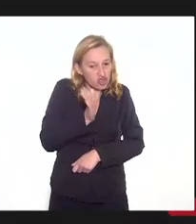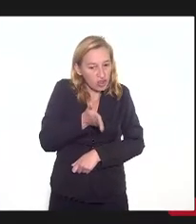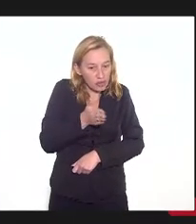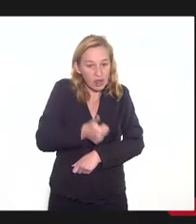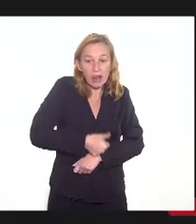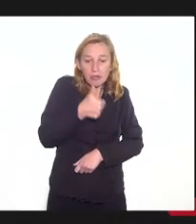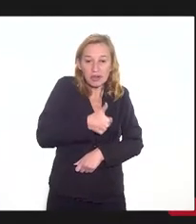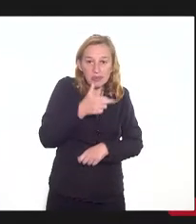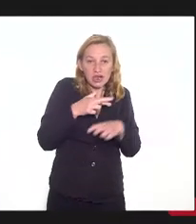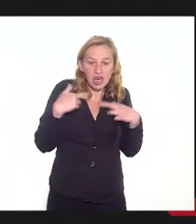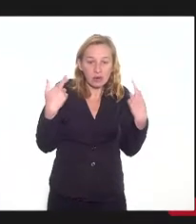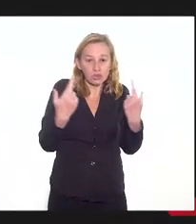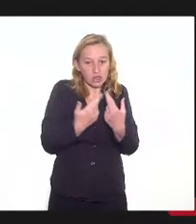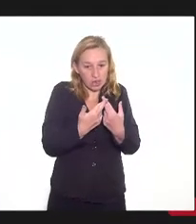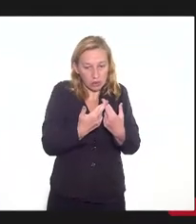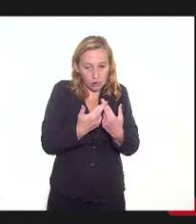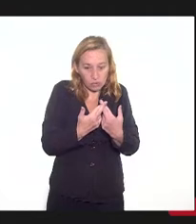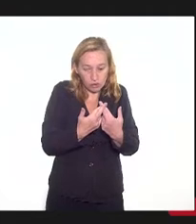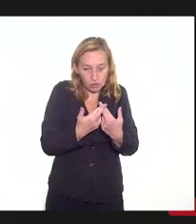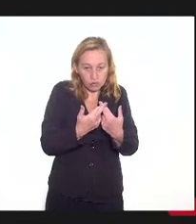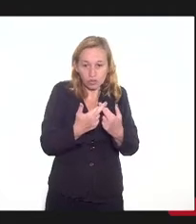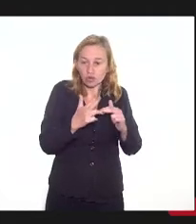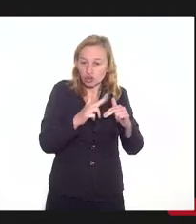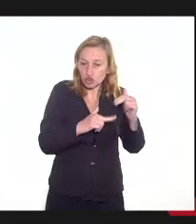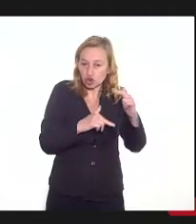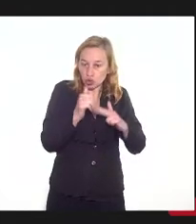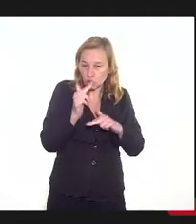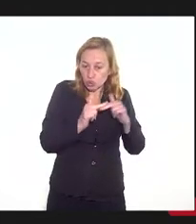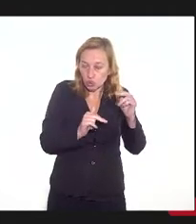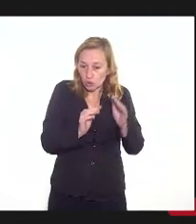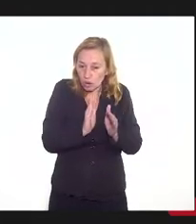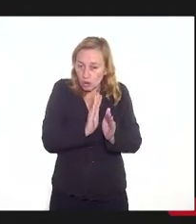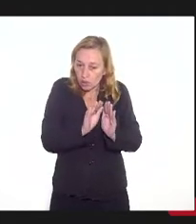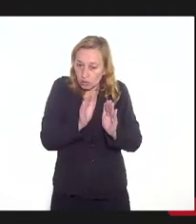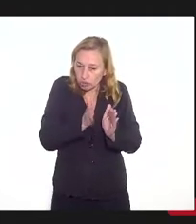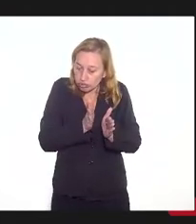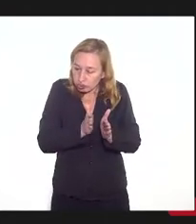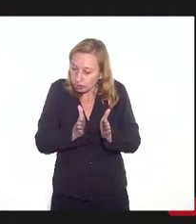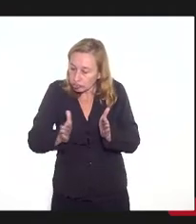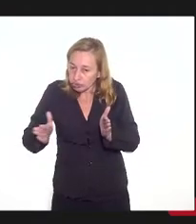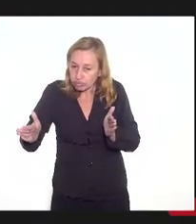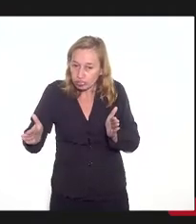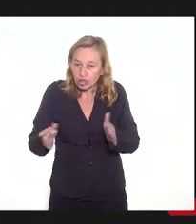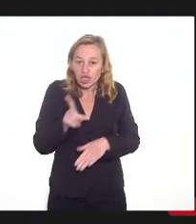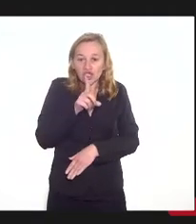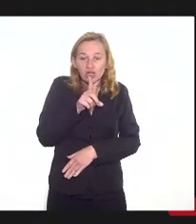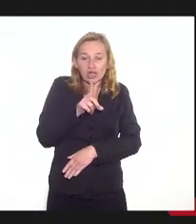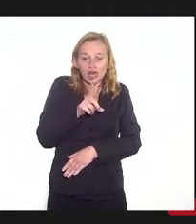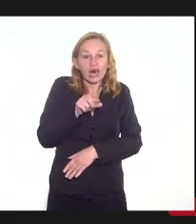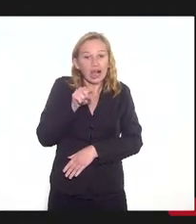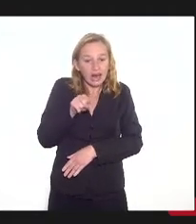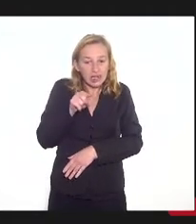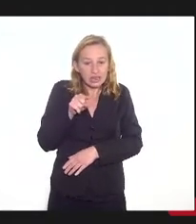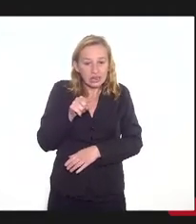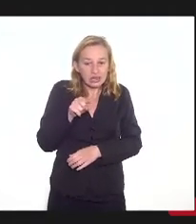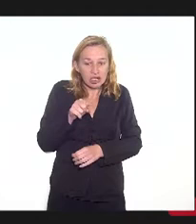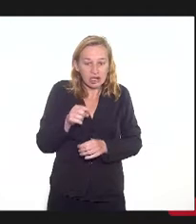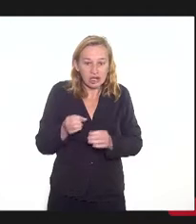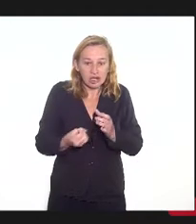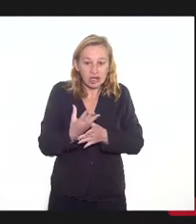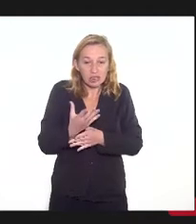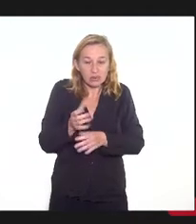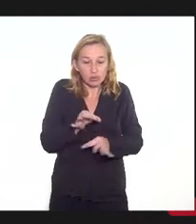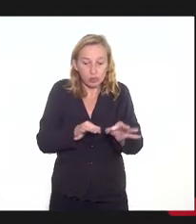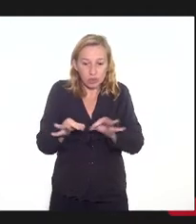primeira reunião para estabelecer o cronograma. No dia... Aí aqui tem a construção do plano, né?